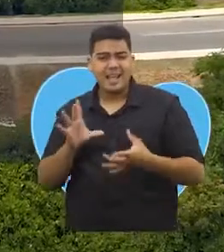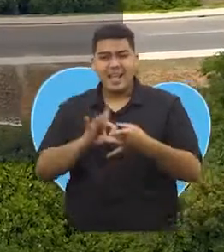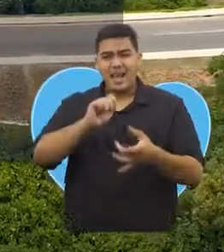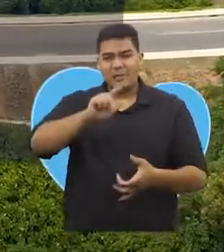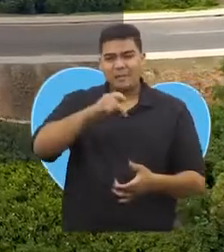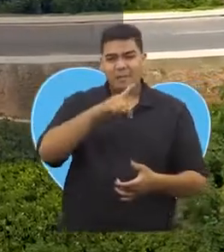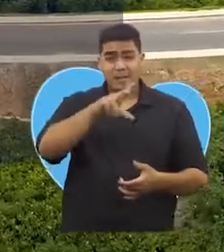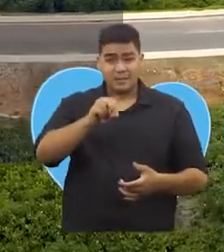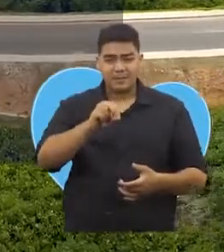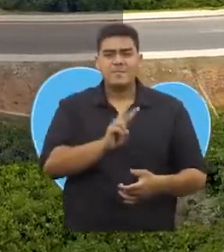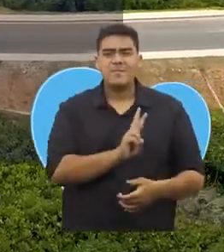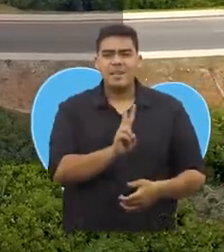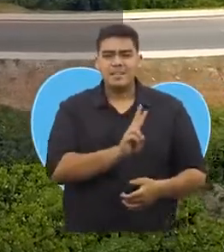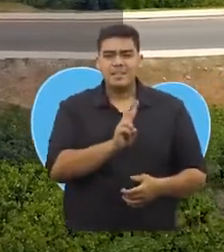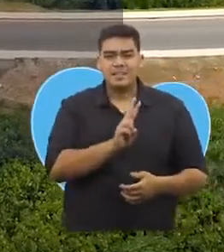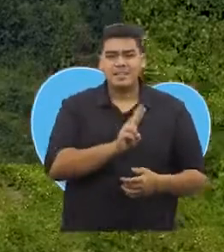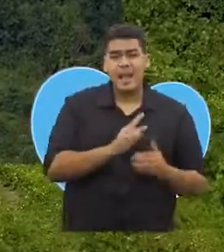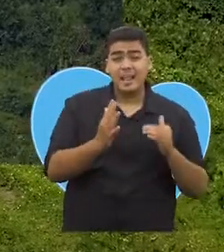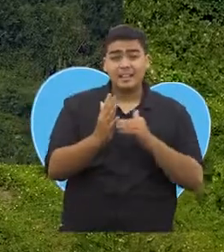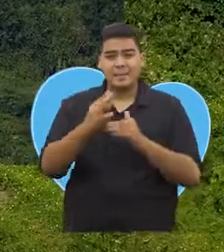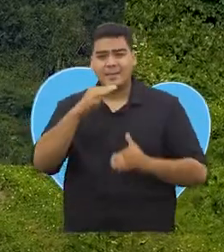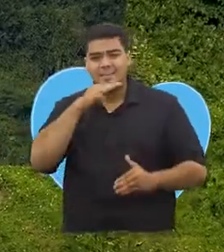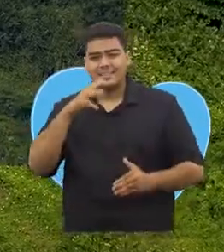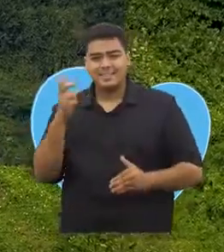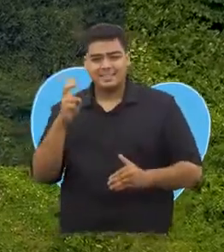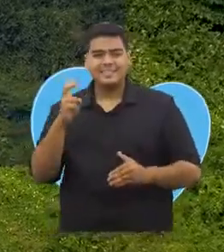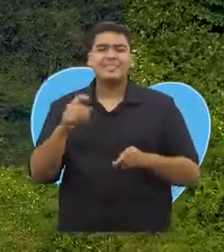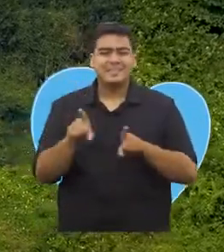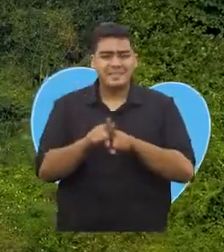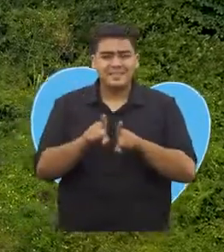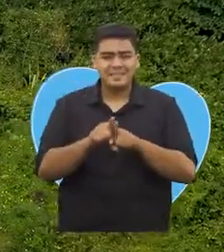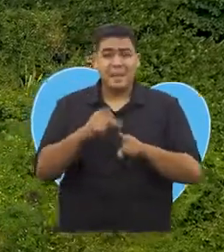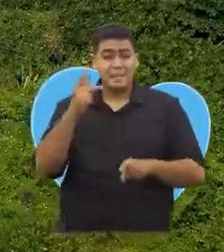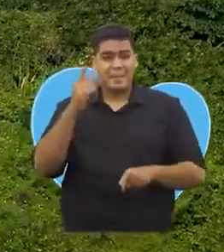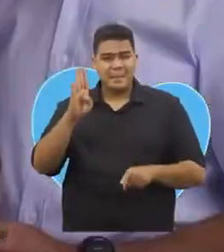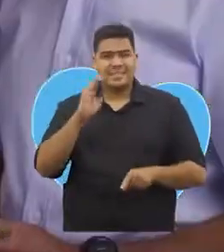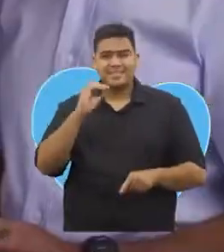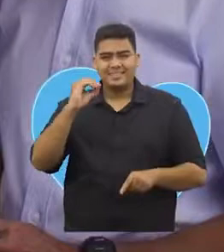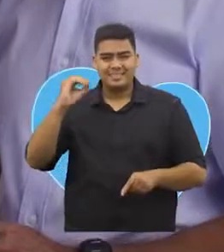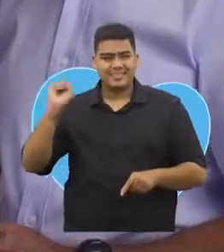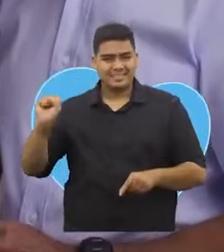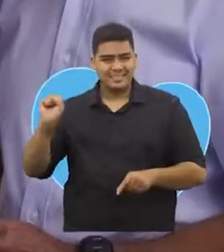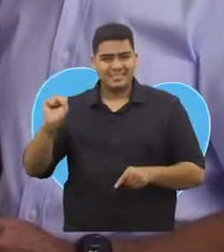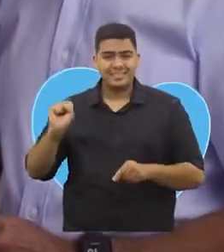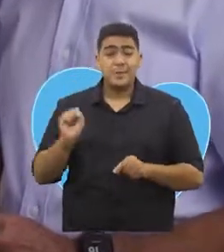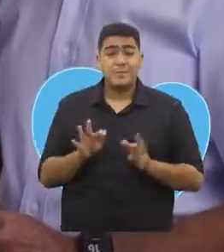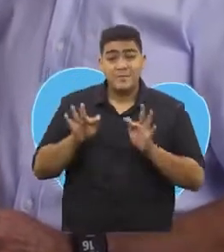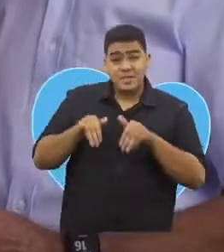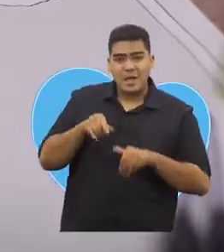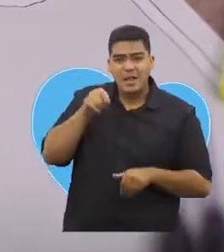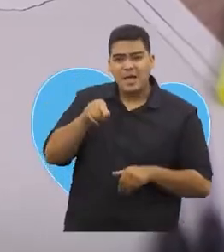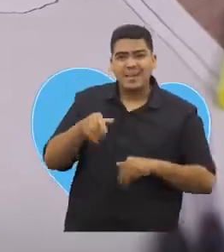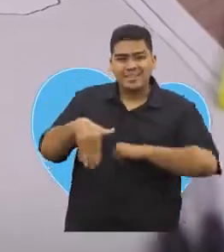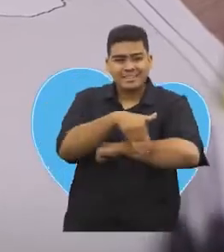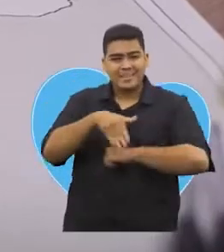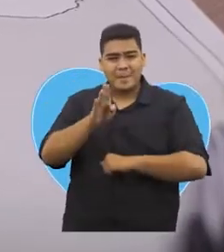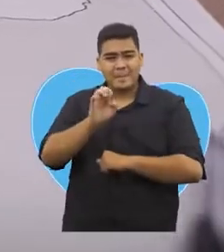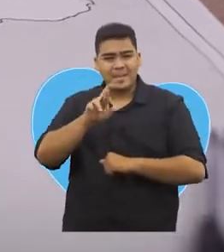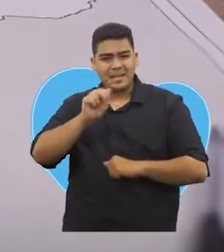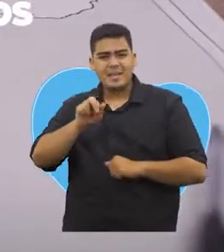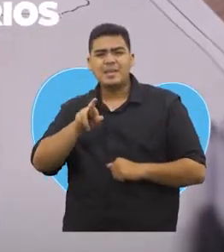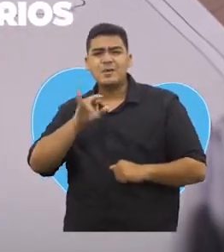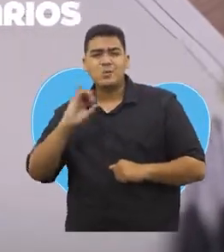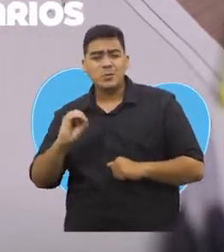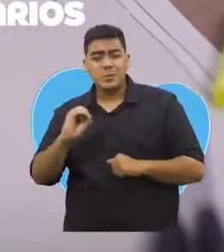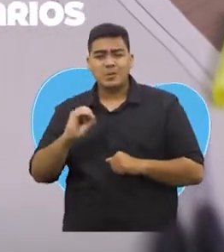Valentina e de Mangabeira 5 até a PB 008, a solução definitiva para o final da Beira Rio e intervenções urgentes